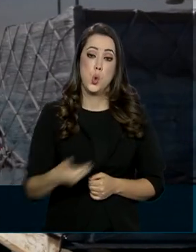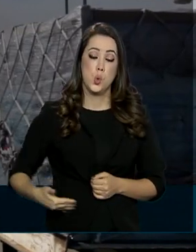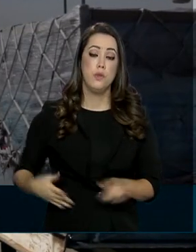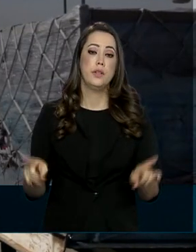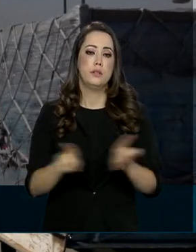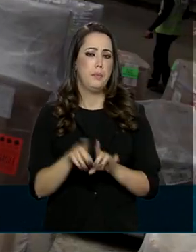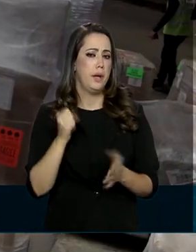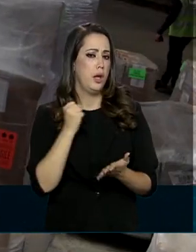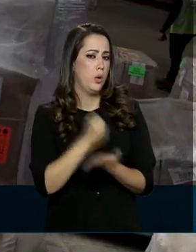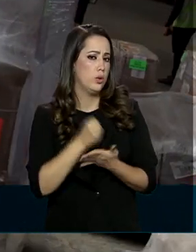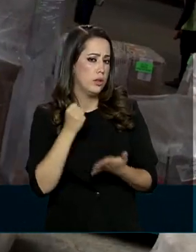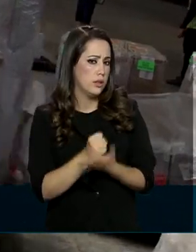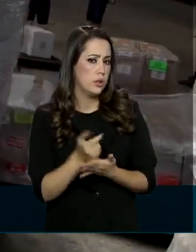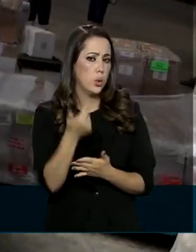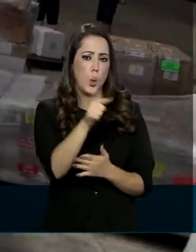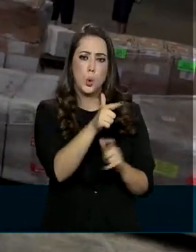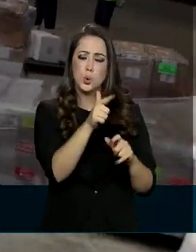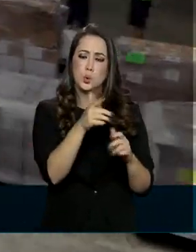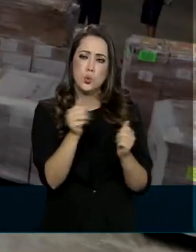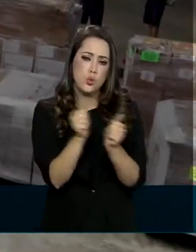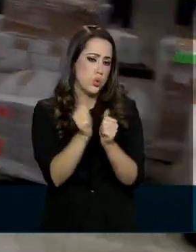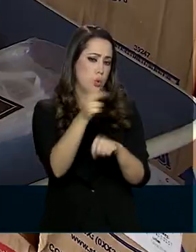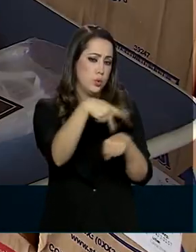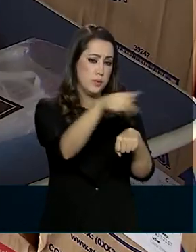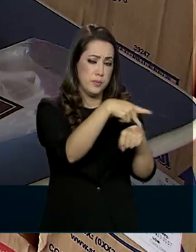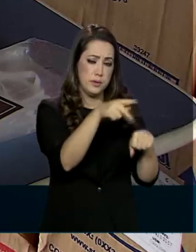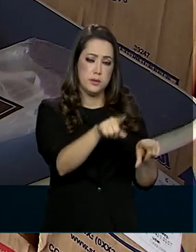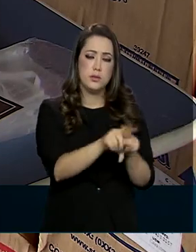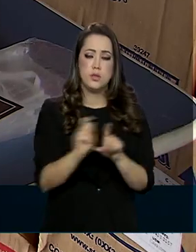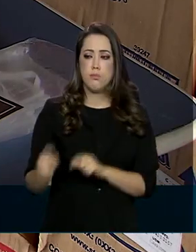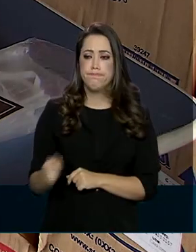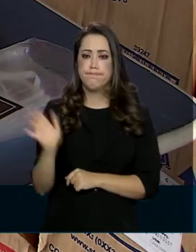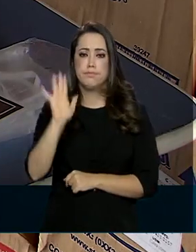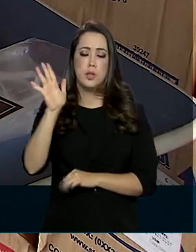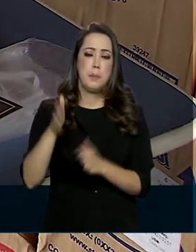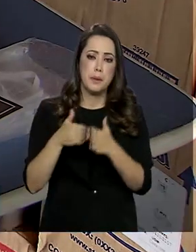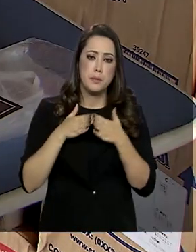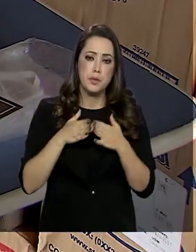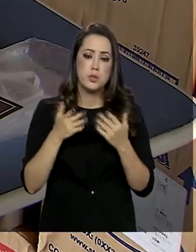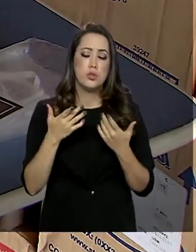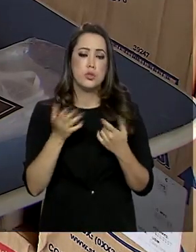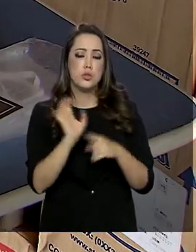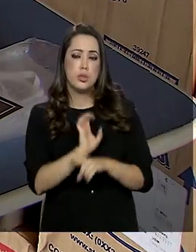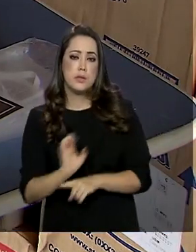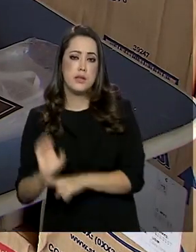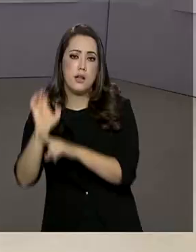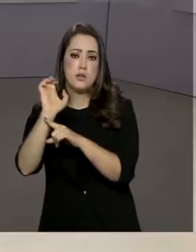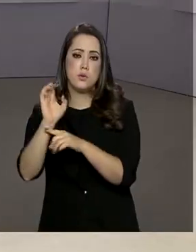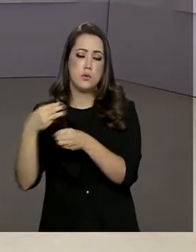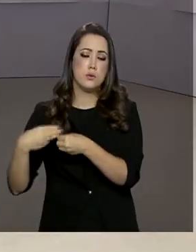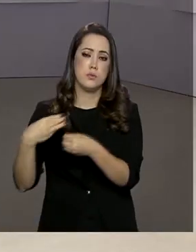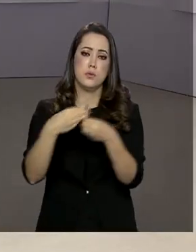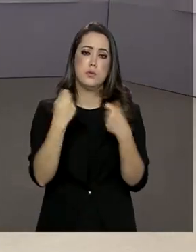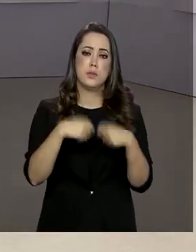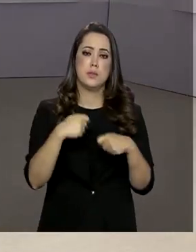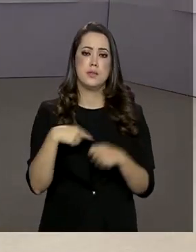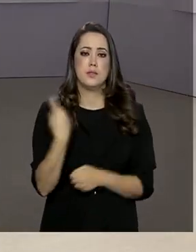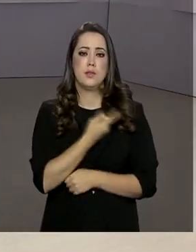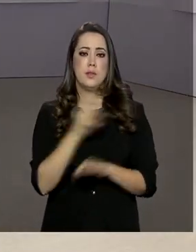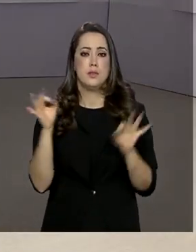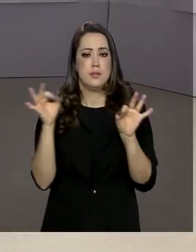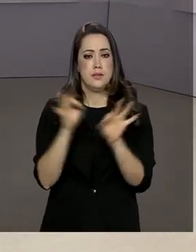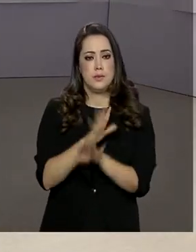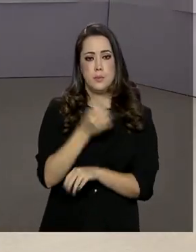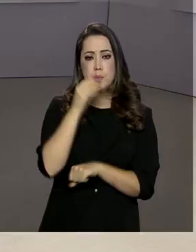a outros países e a OPAS. E já realizou um pregão eletrônico para suprir a demanda de estados e municípios. O governo agora